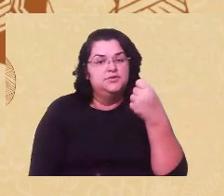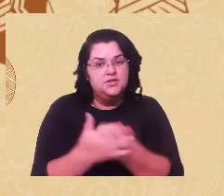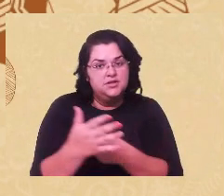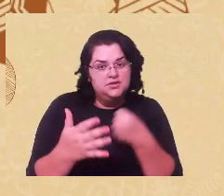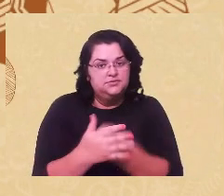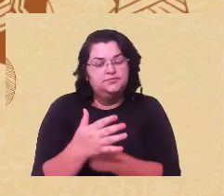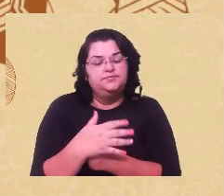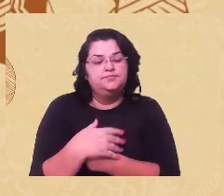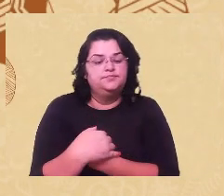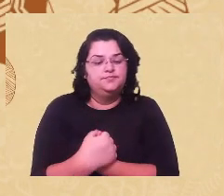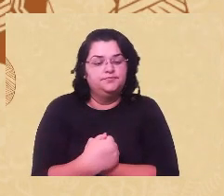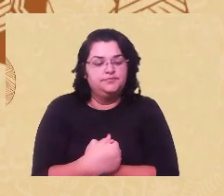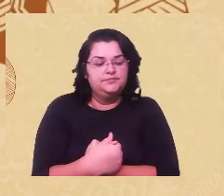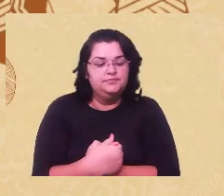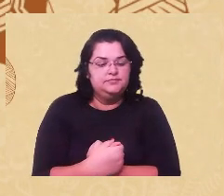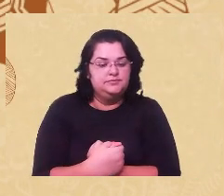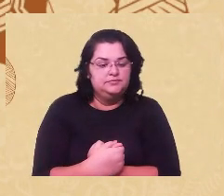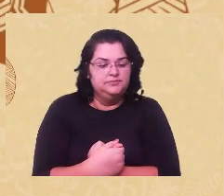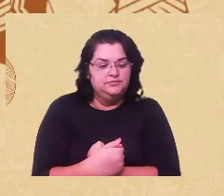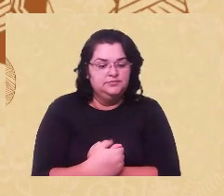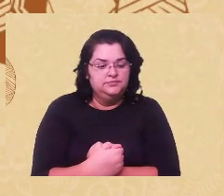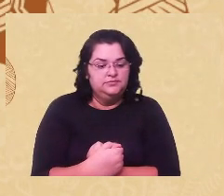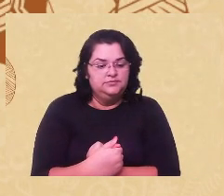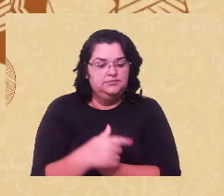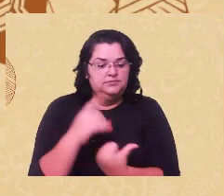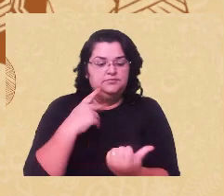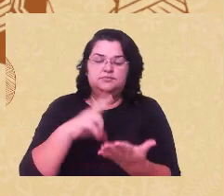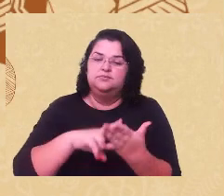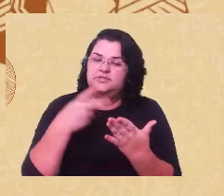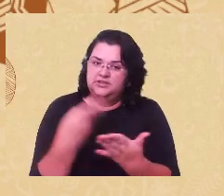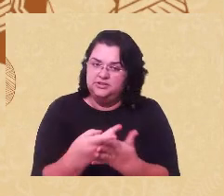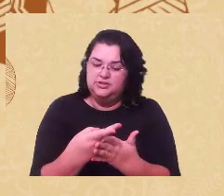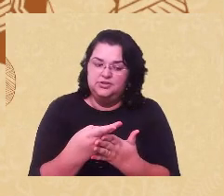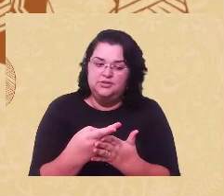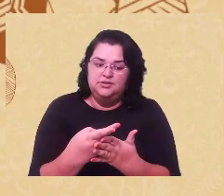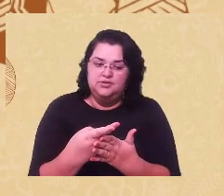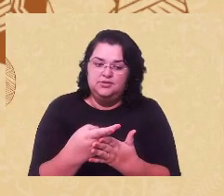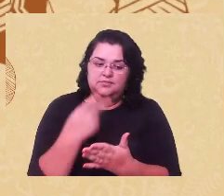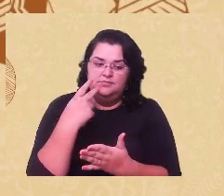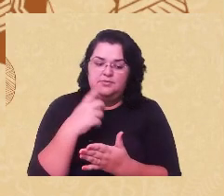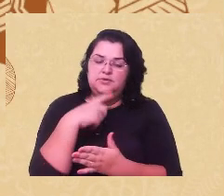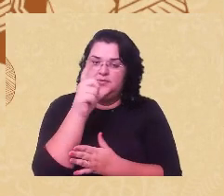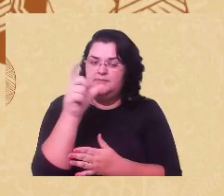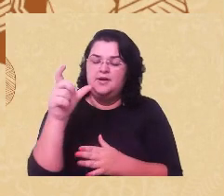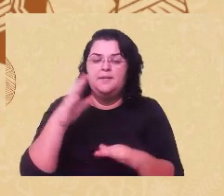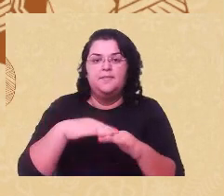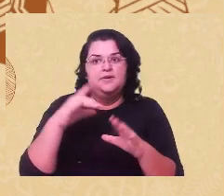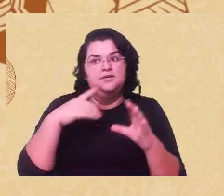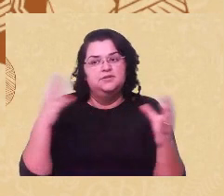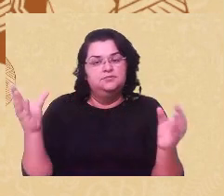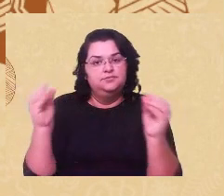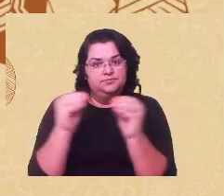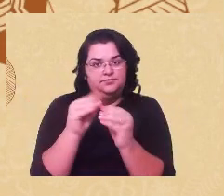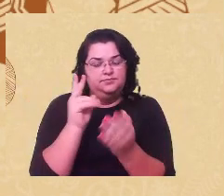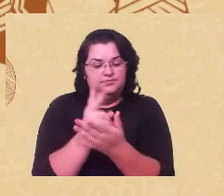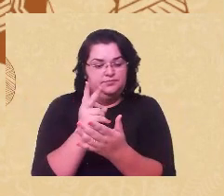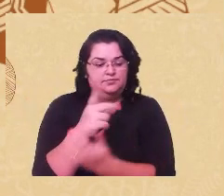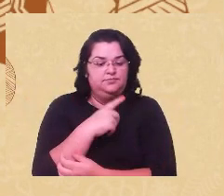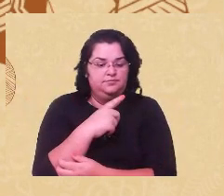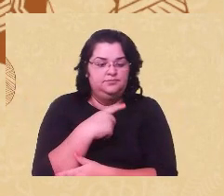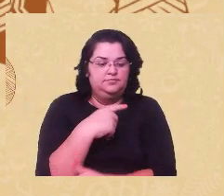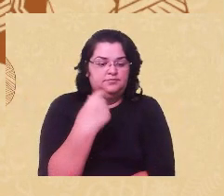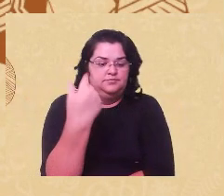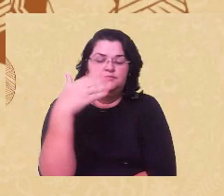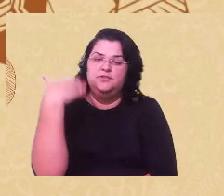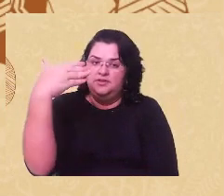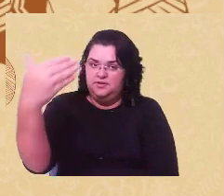representativos, apesar dessa não ser a palavra que mais se aplica, né? A atuação deles, enfim, dos